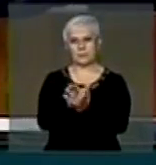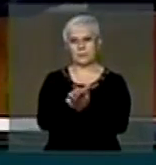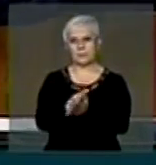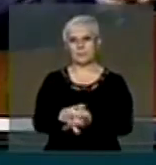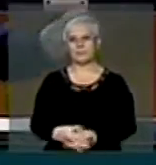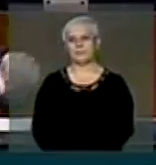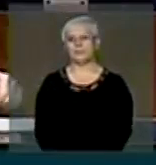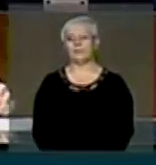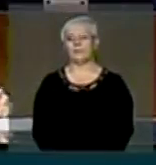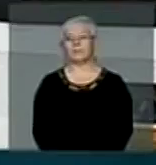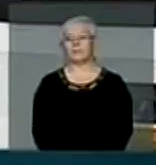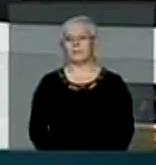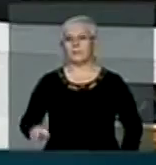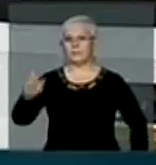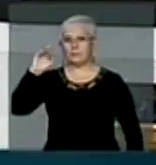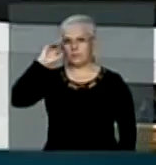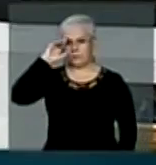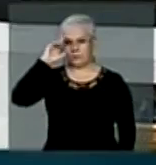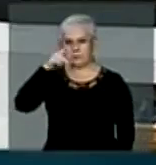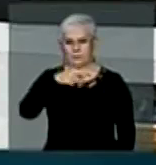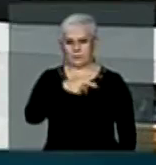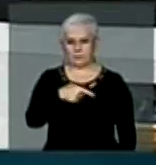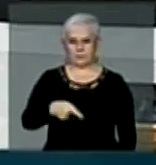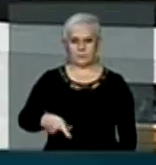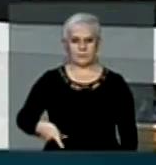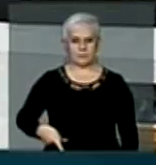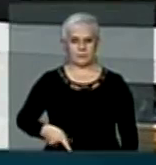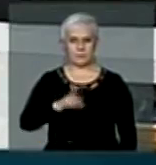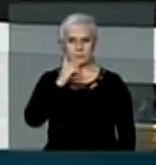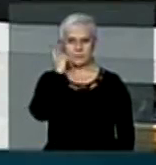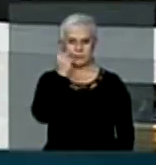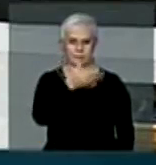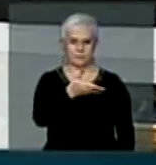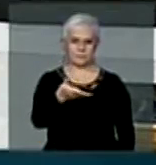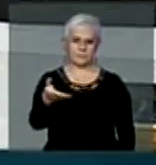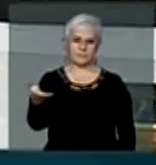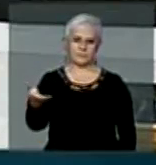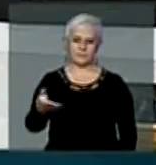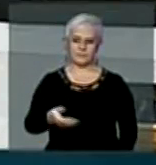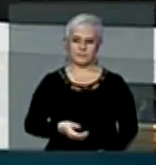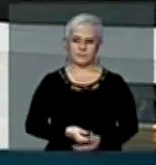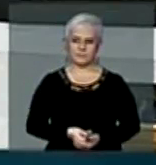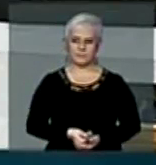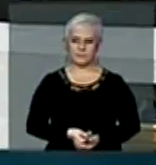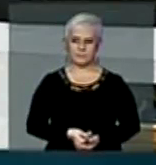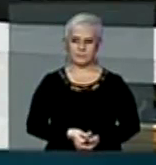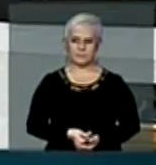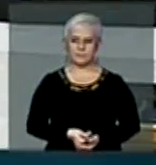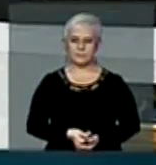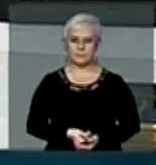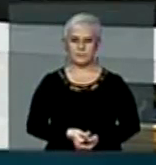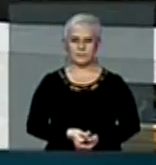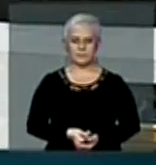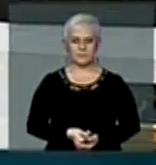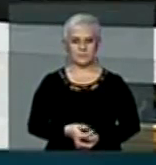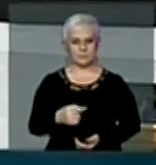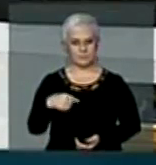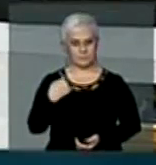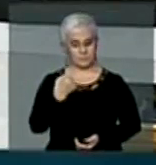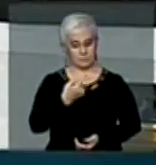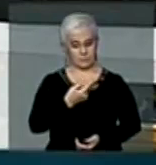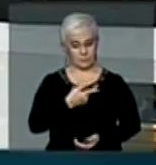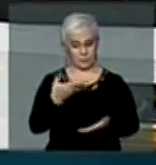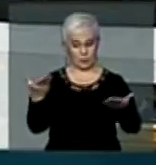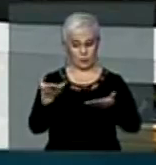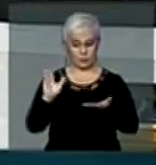Pois é você. Senhor Presidente, senhores e senhoras deputados e deputadas, a nossa vinda aqui